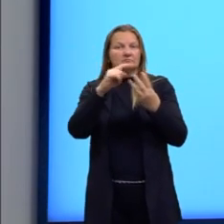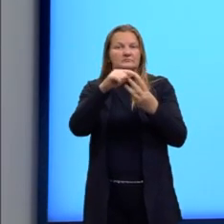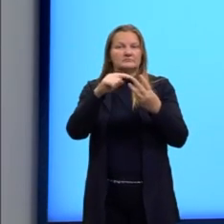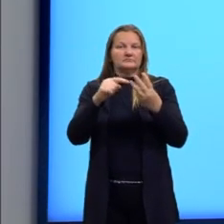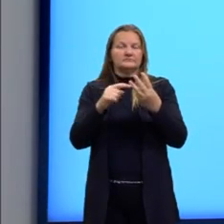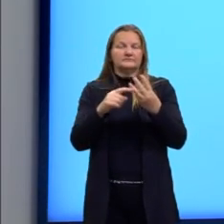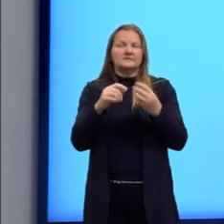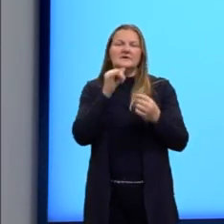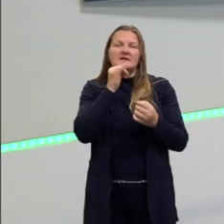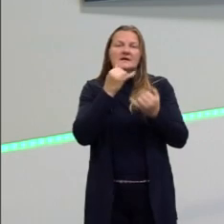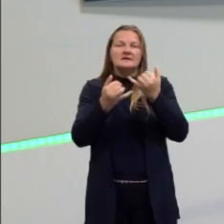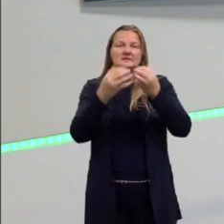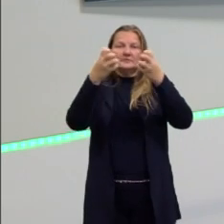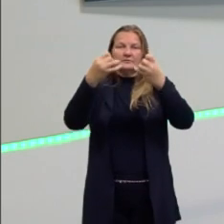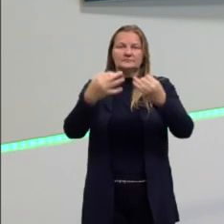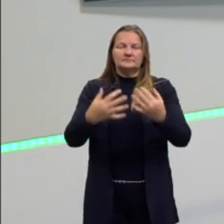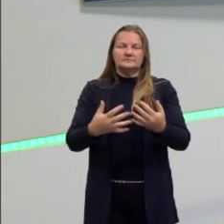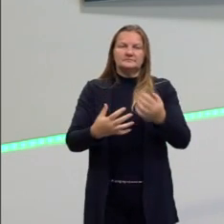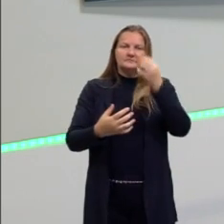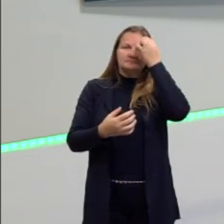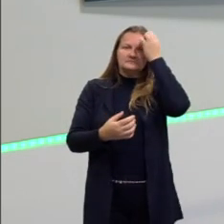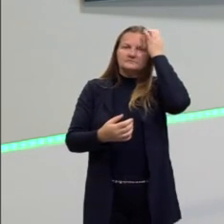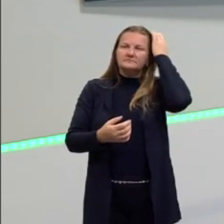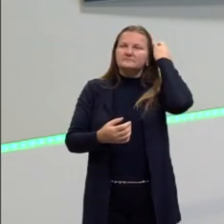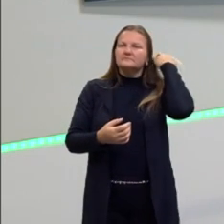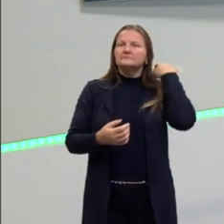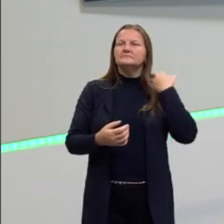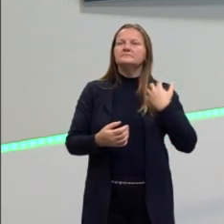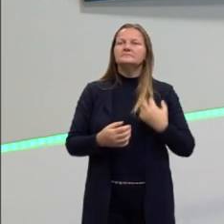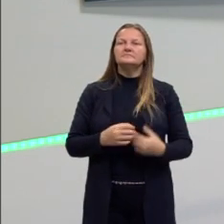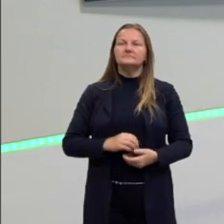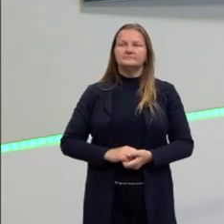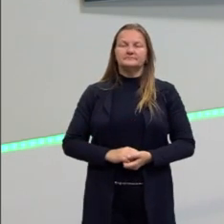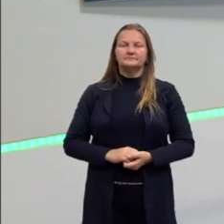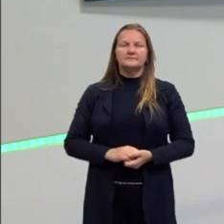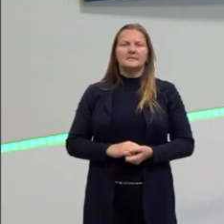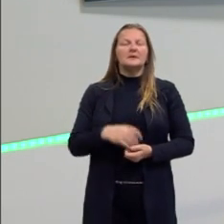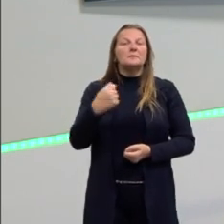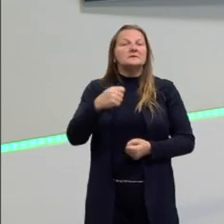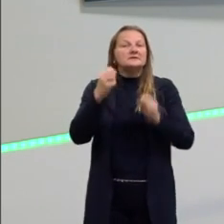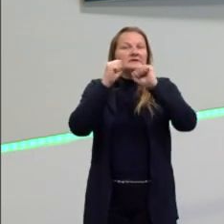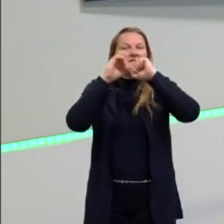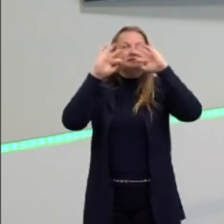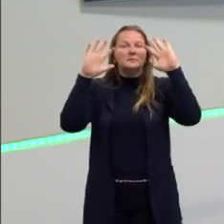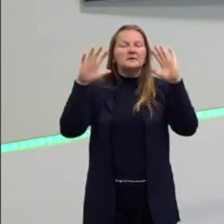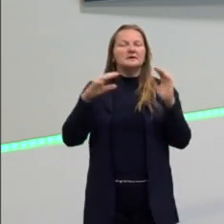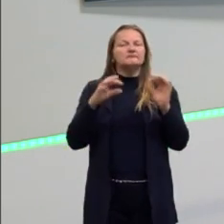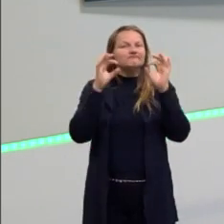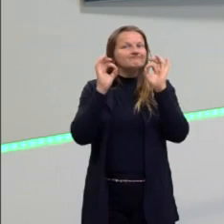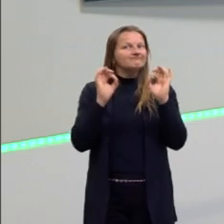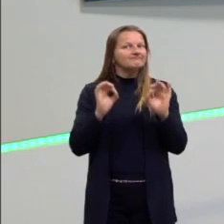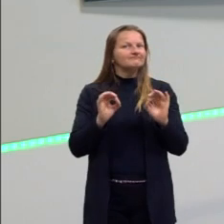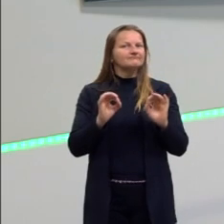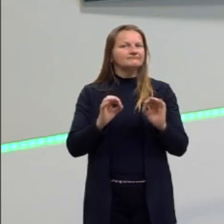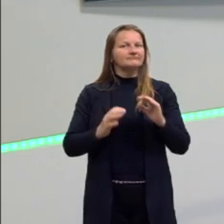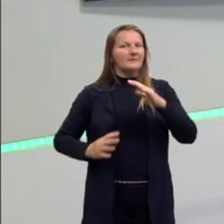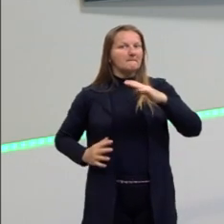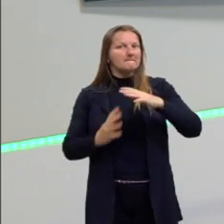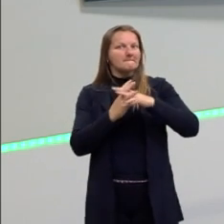dar alguns exemplos para vocês hoje, tá? No que que vocês têm que entender para ir bem afiadinho lá para as provas.